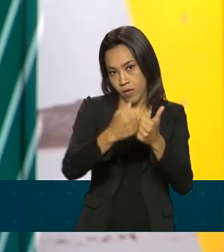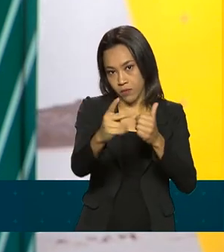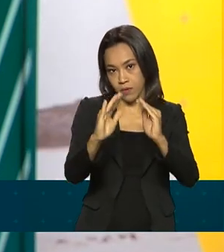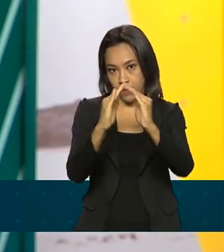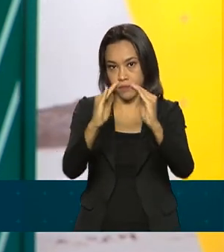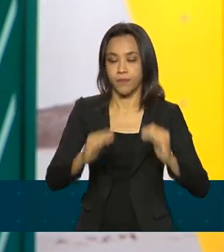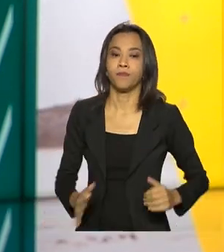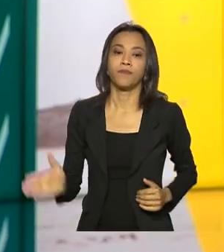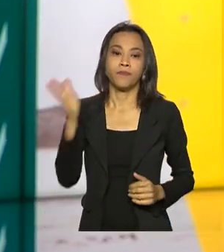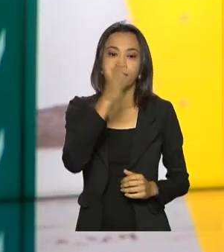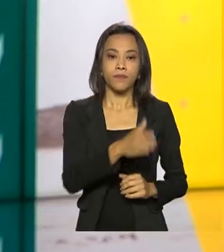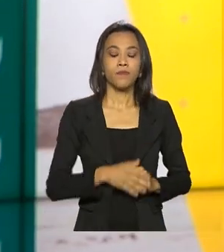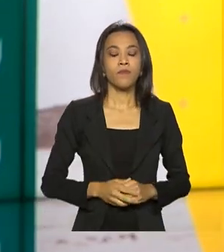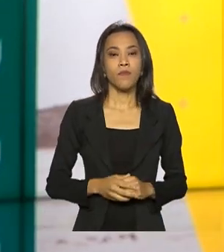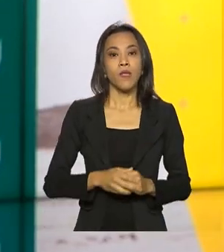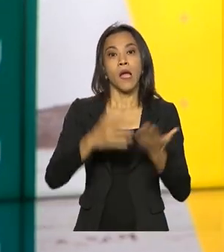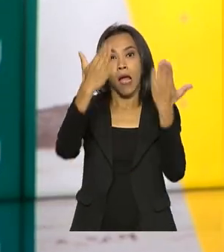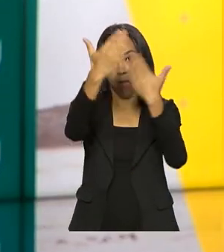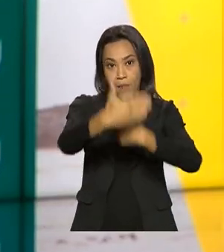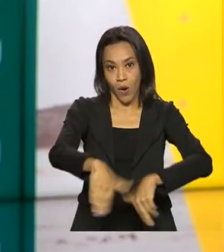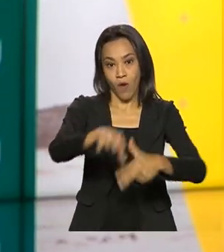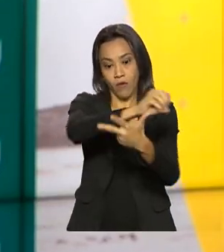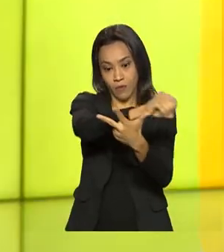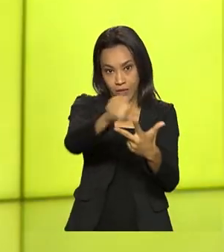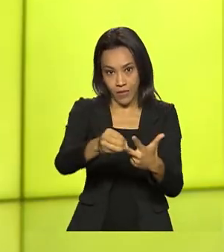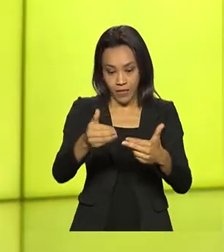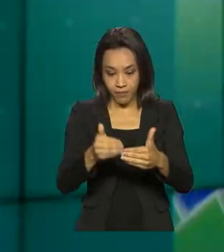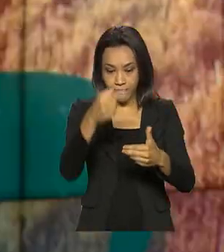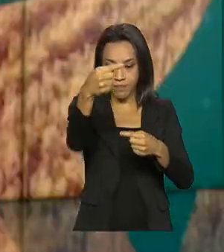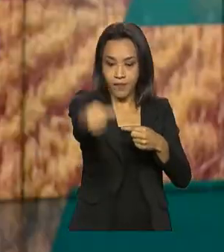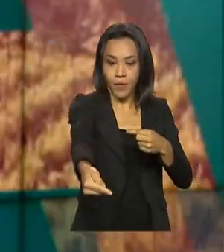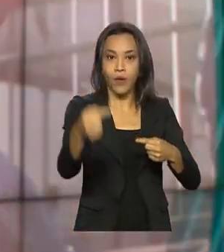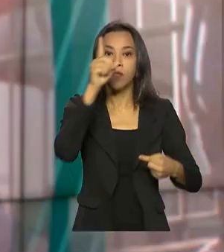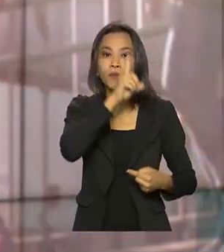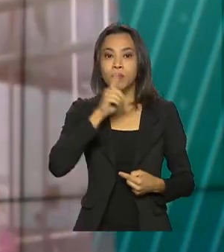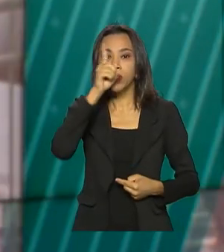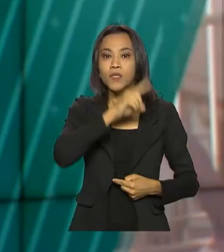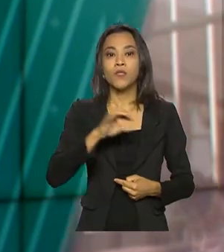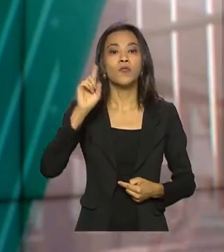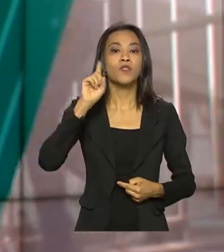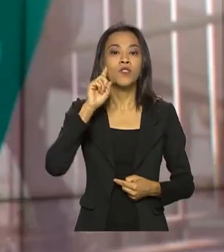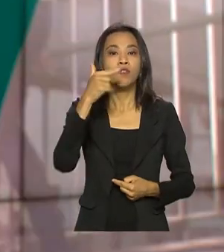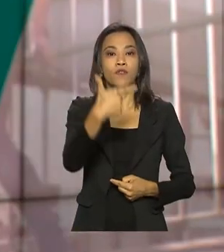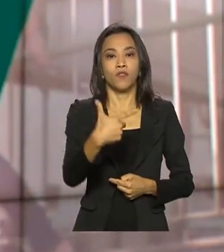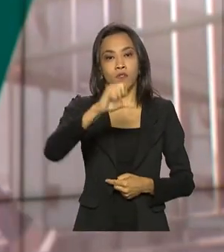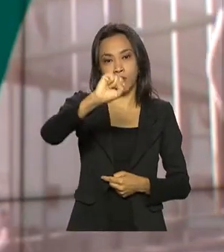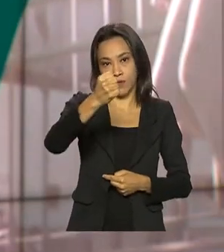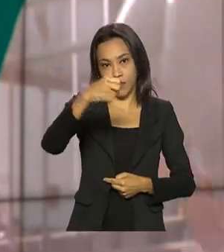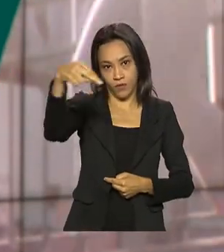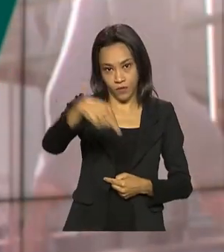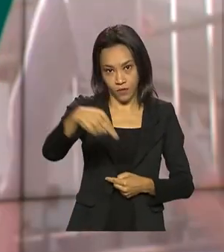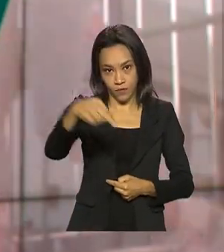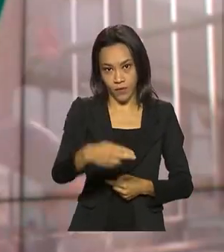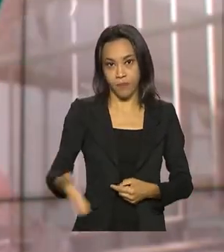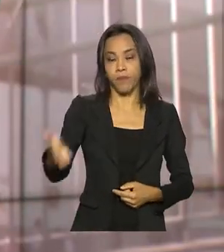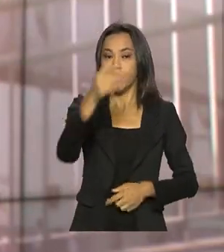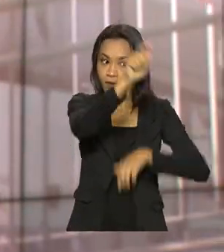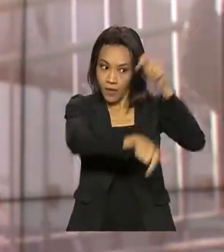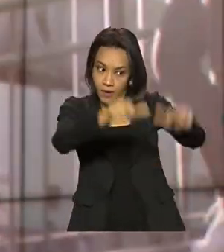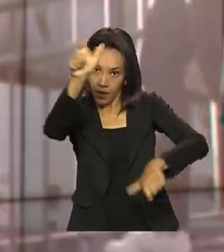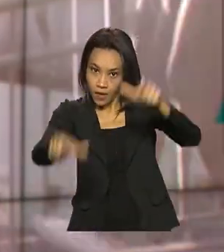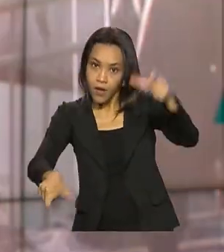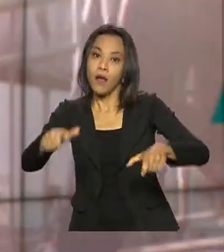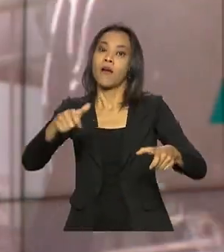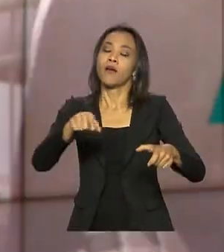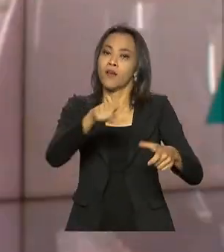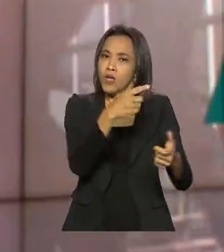O segundo dia do Enem 2021 será domingo agora, depois de amanhã 28 de novembro. Os candidatos vão